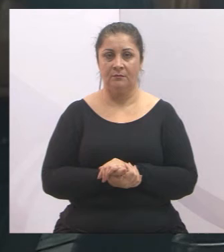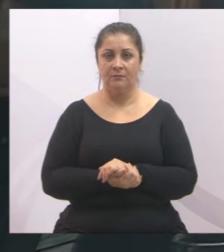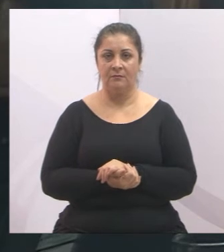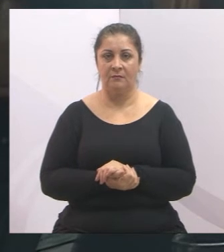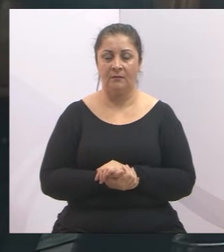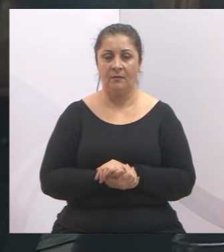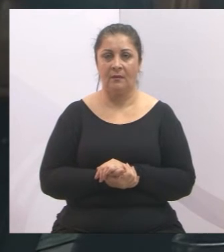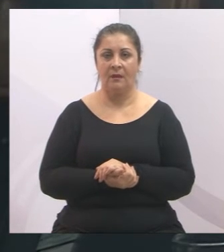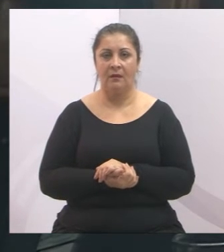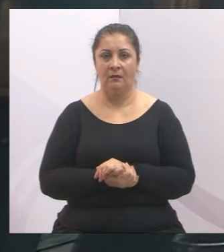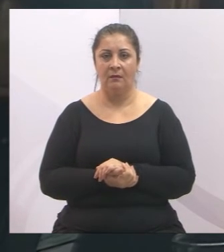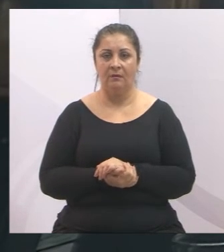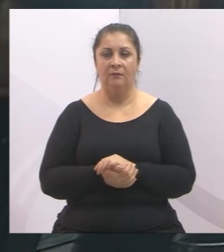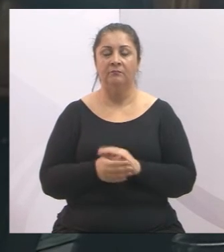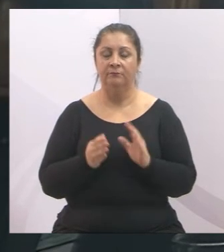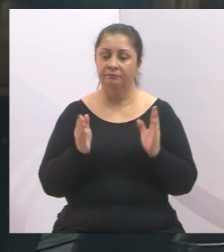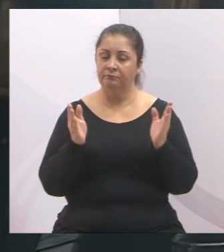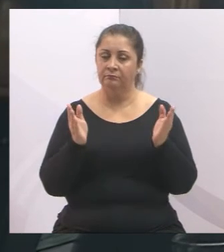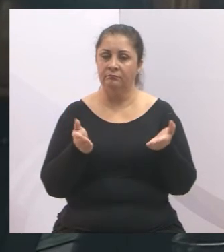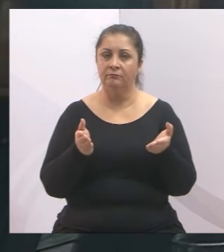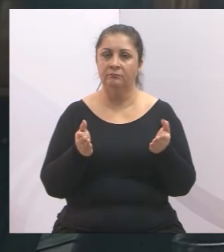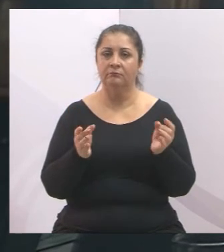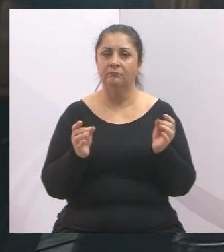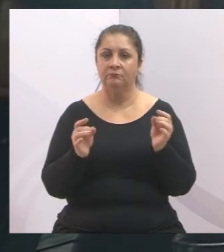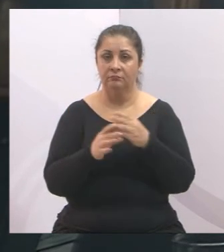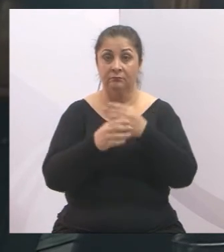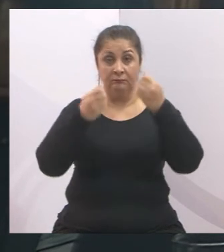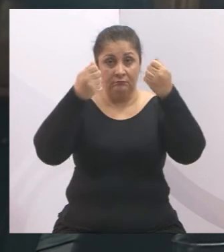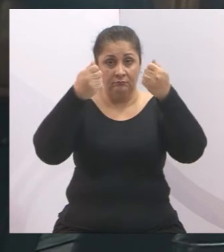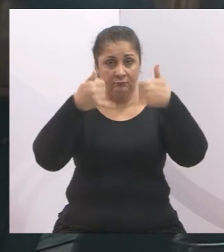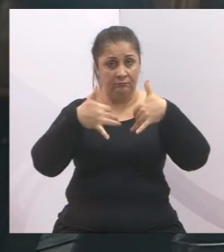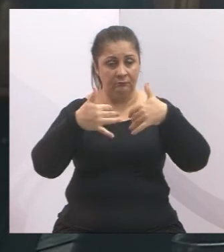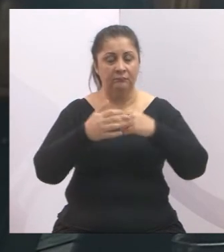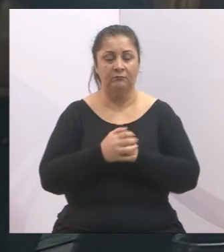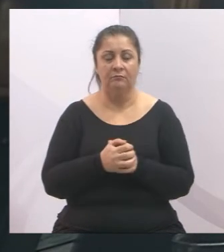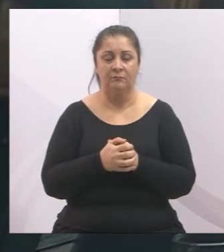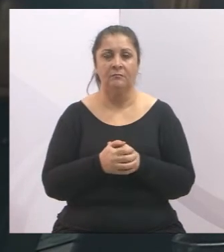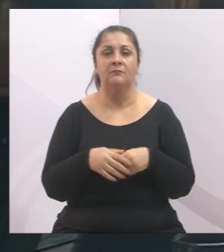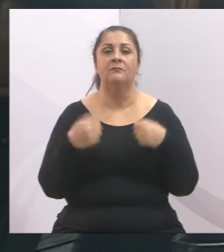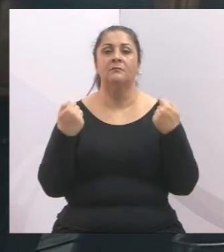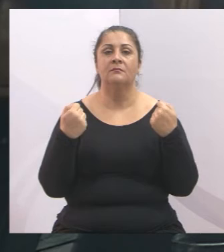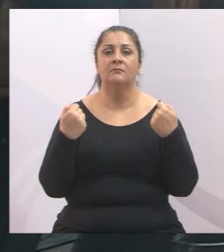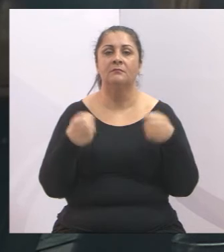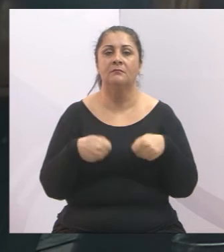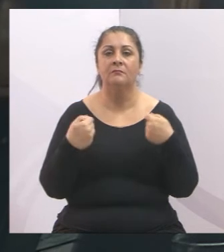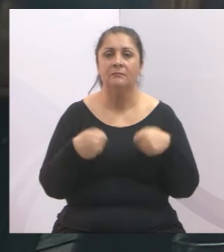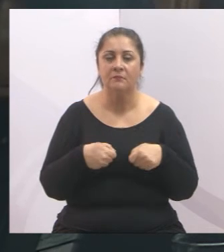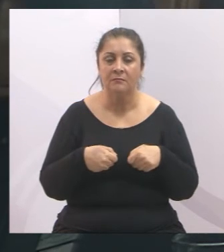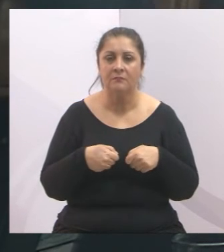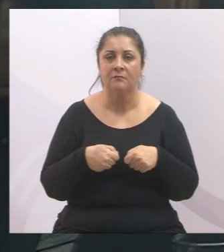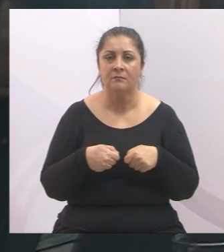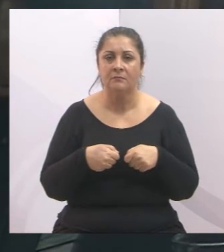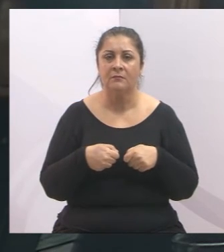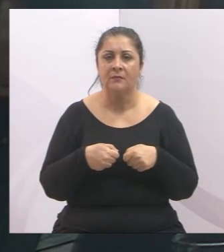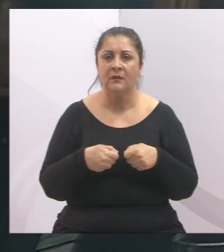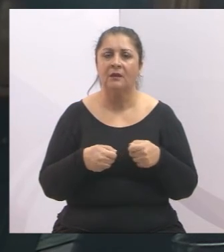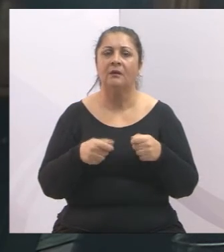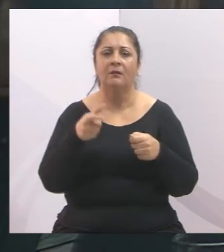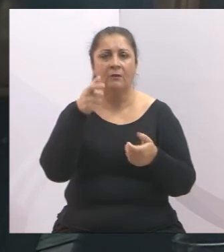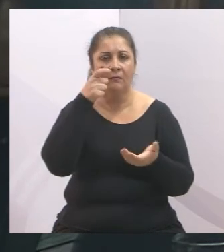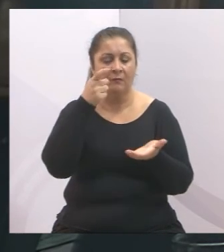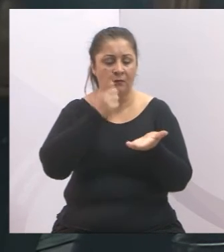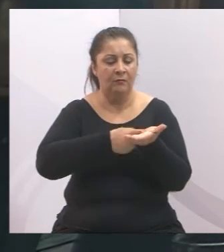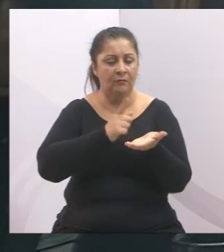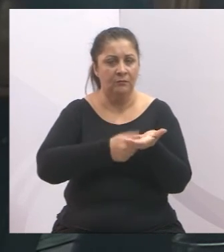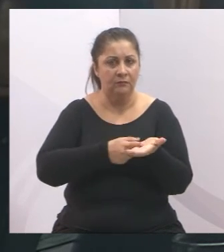nesse sentido que eu encerro aqui, dizendo que é preciso fazer uma repactuação desse contrato,